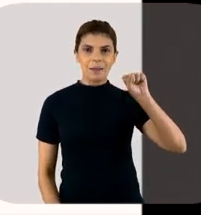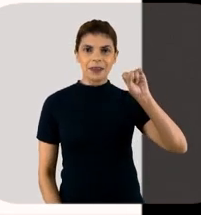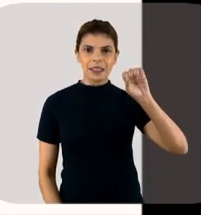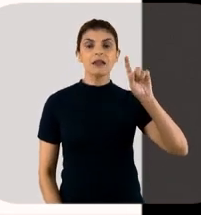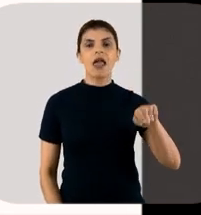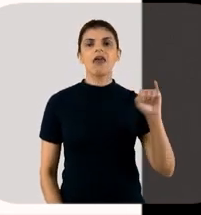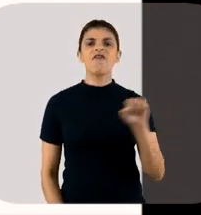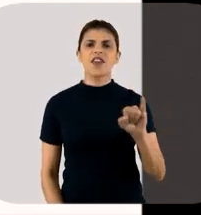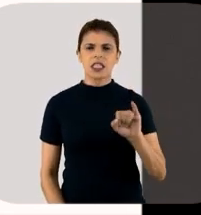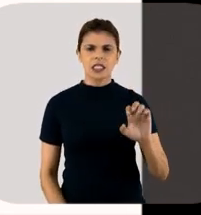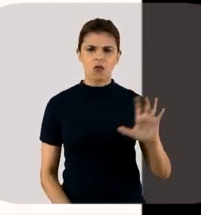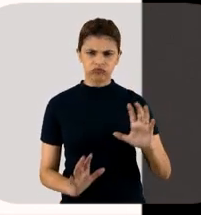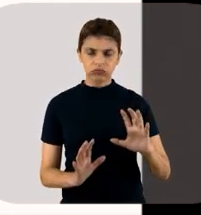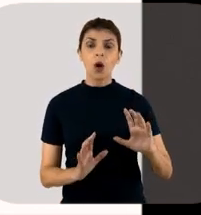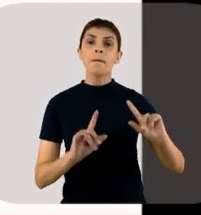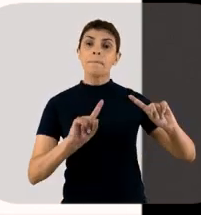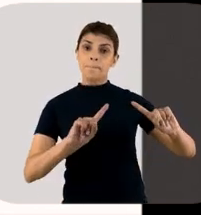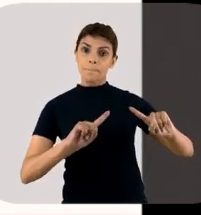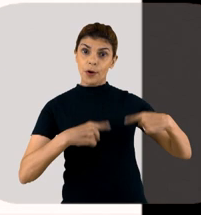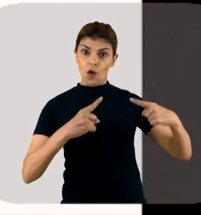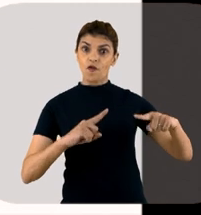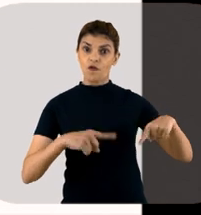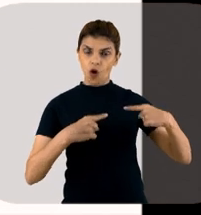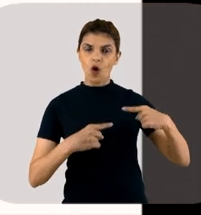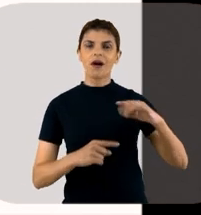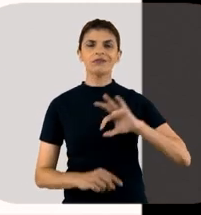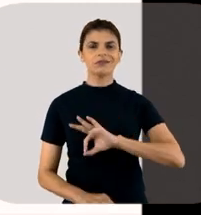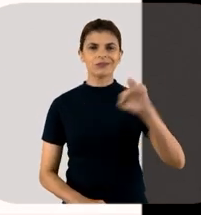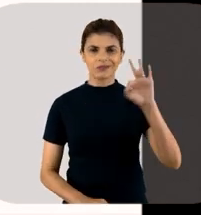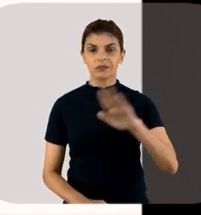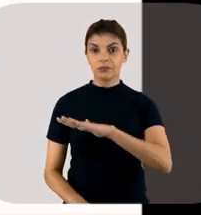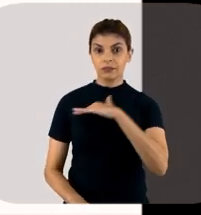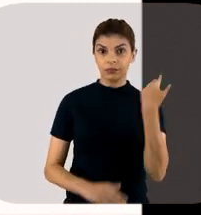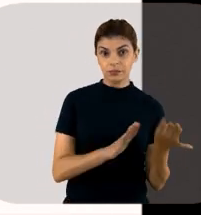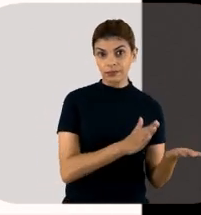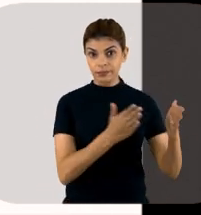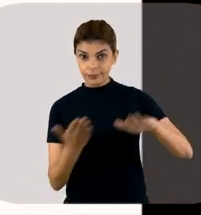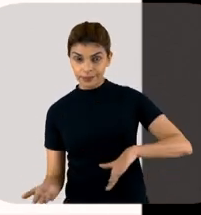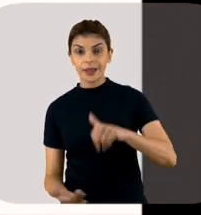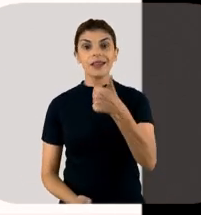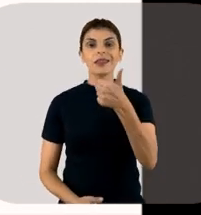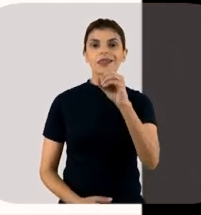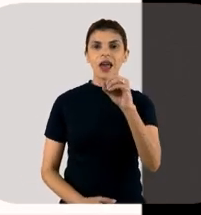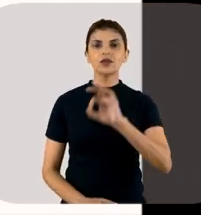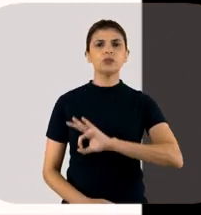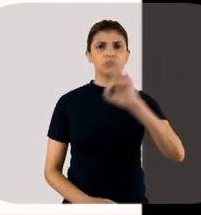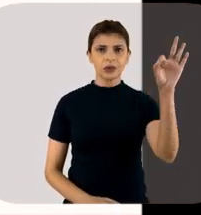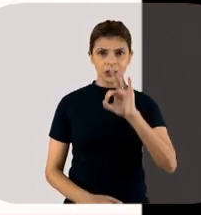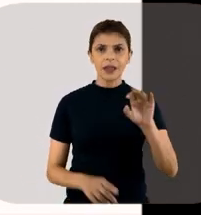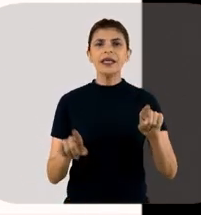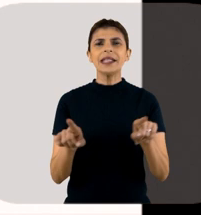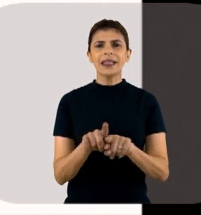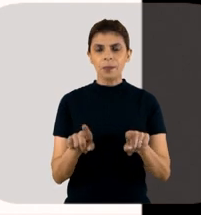forma, uma infecção que provoca a sepsis, com uma taxa de mortalidade de 10% no mundo, e o